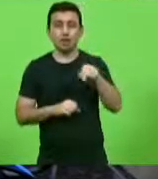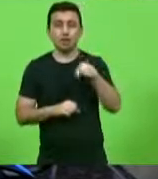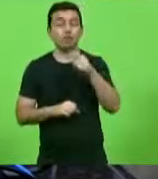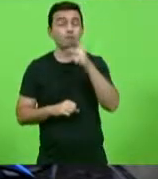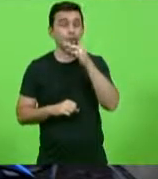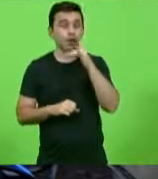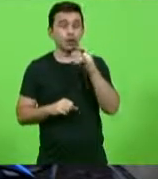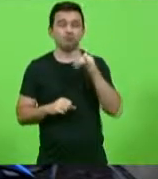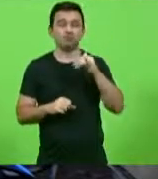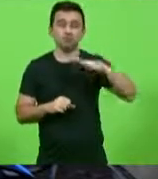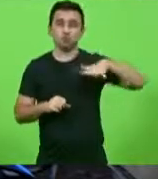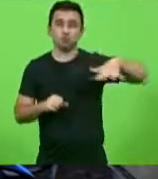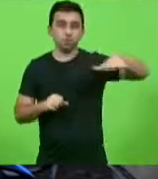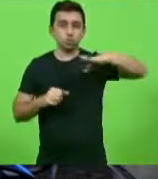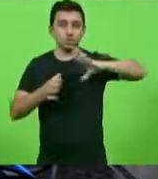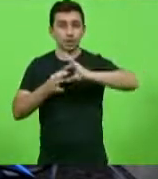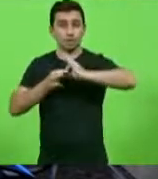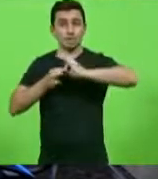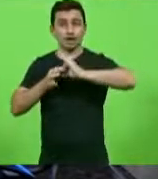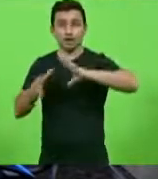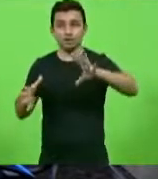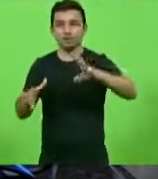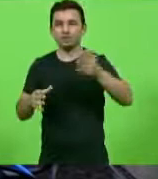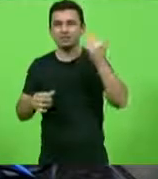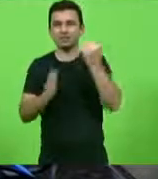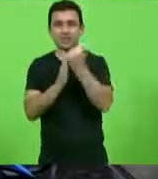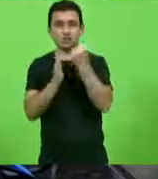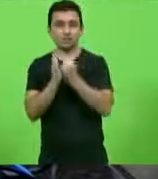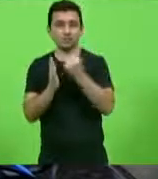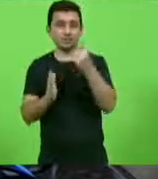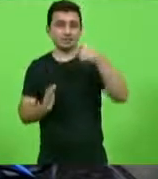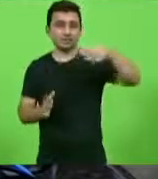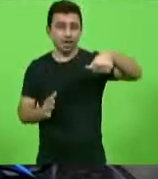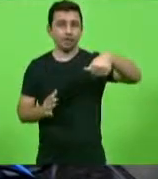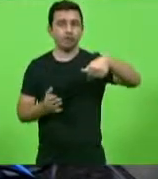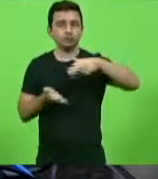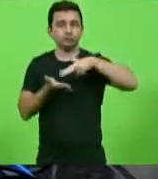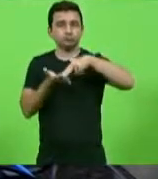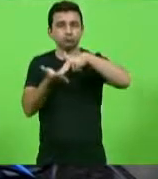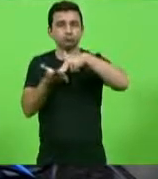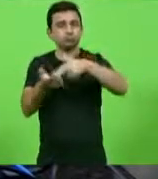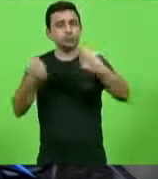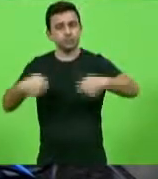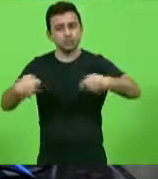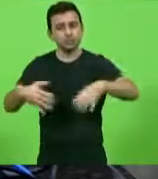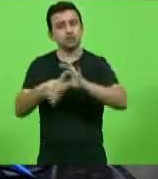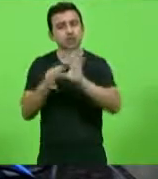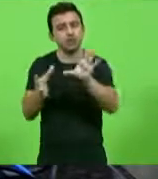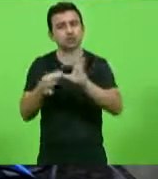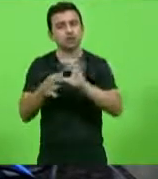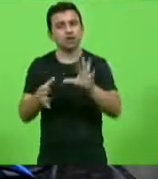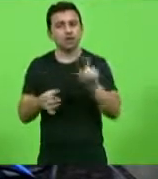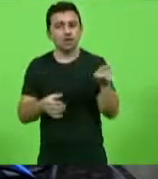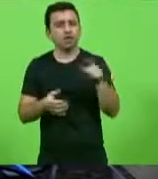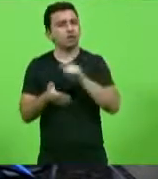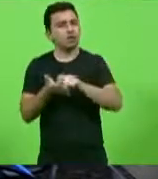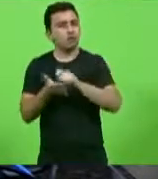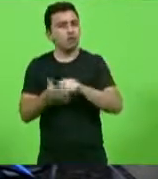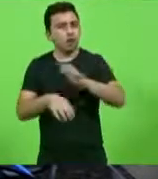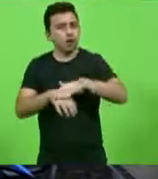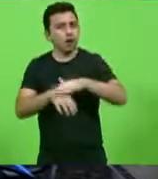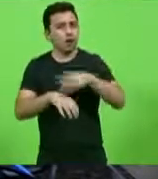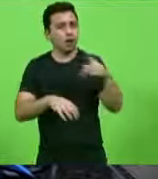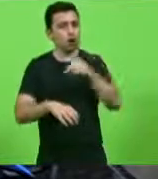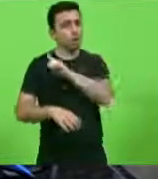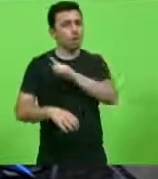do liberalismo, John Locke, escreveu no século XVII cartas acerca da tolerância. Escreveu ele que os assuntos do Estado